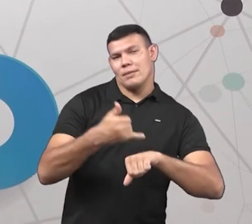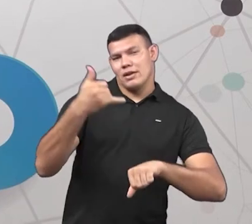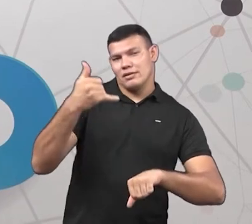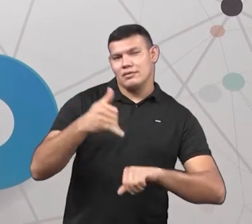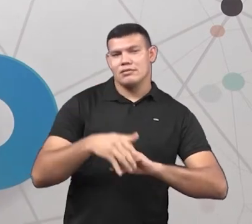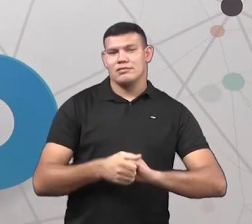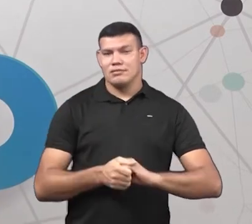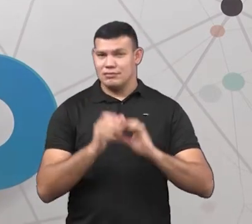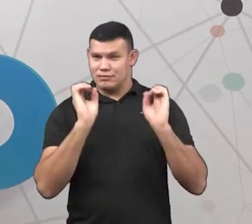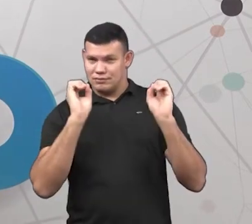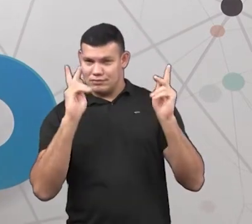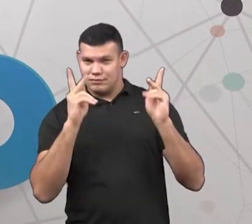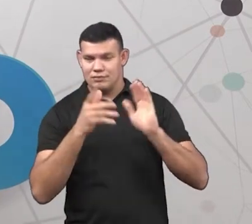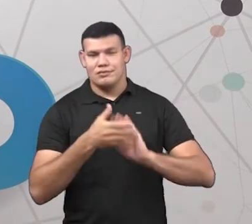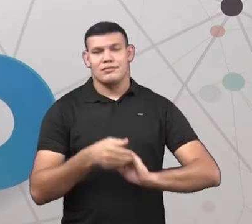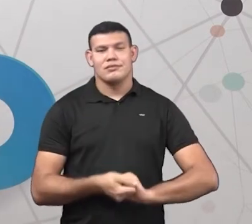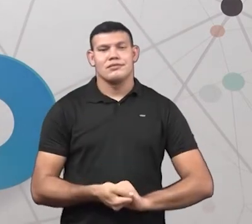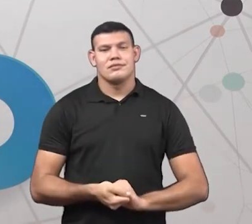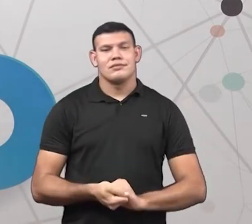Tudo certinho?